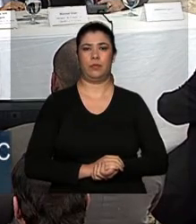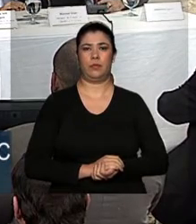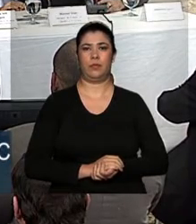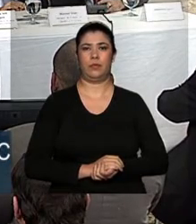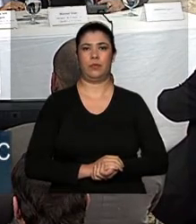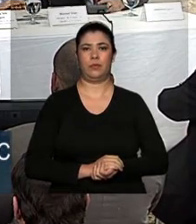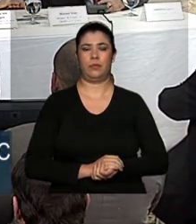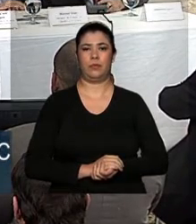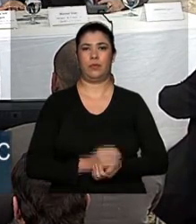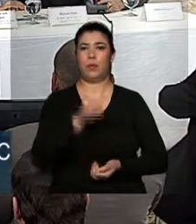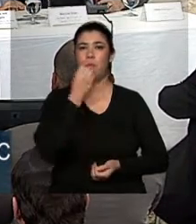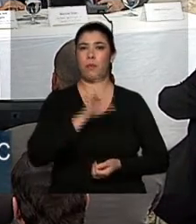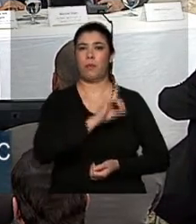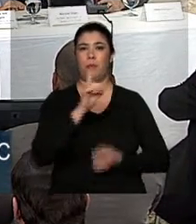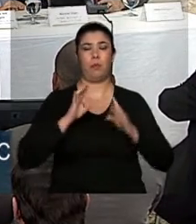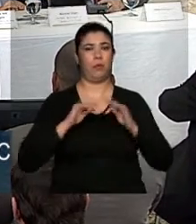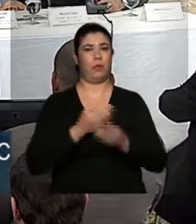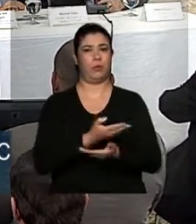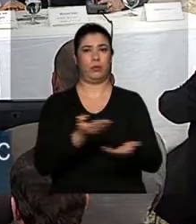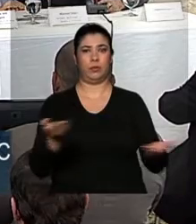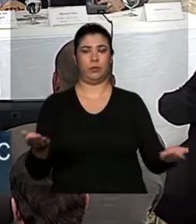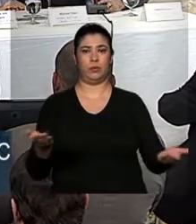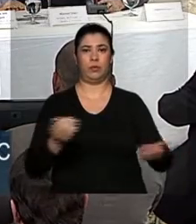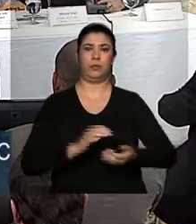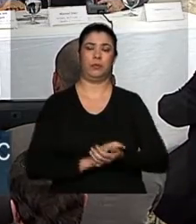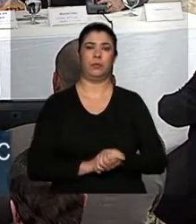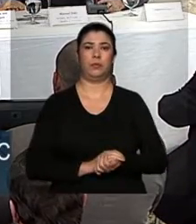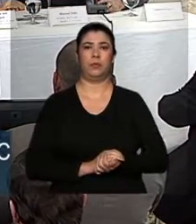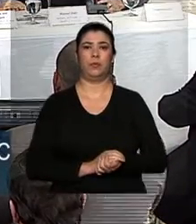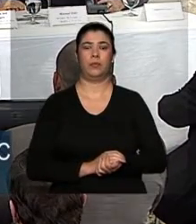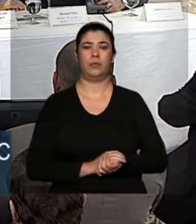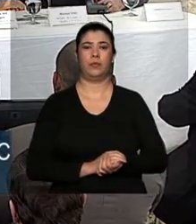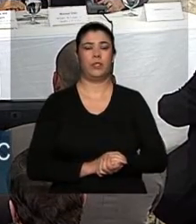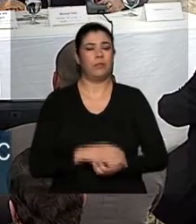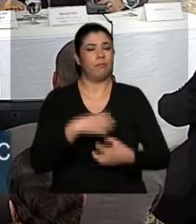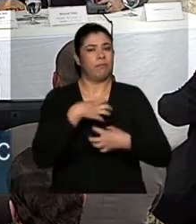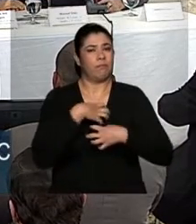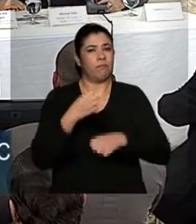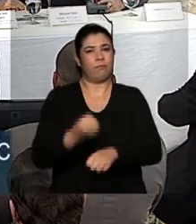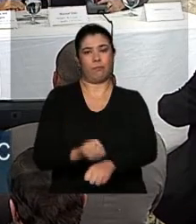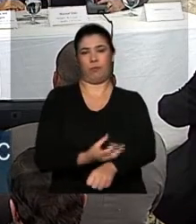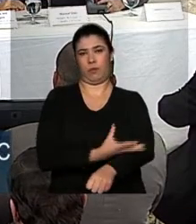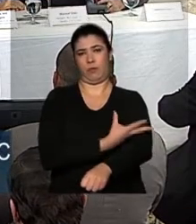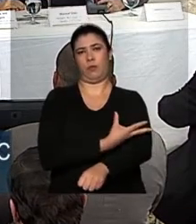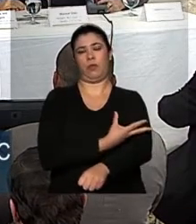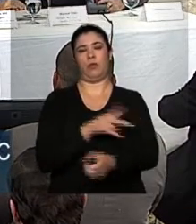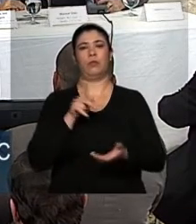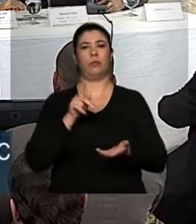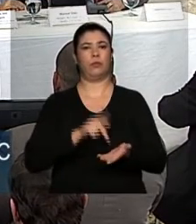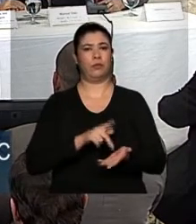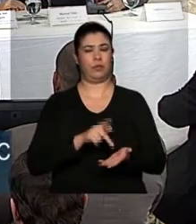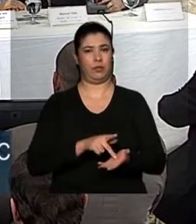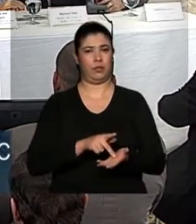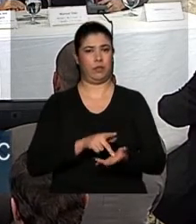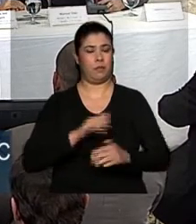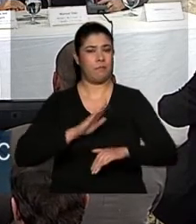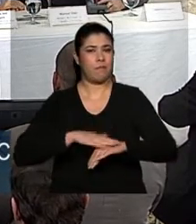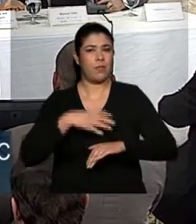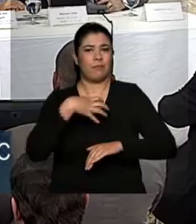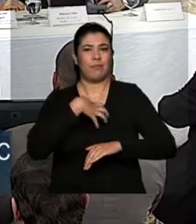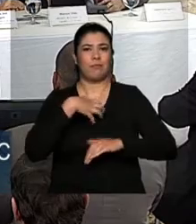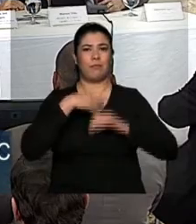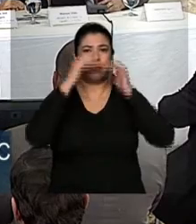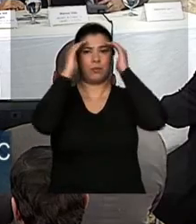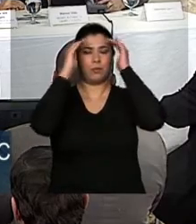Bom dia a todos. É uma grande emoção, mais do que uma honra.